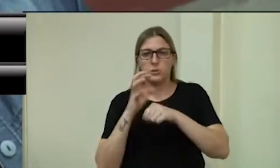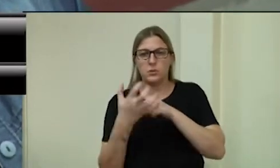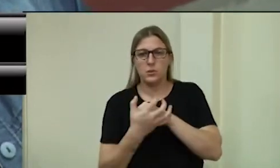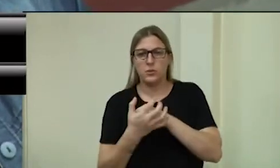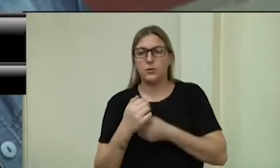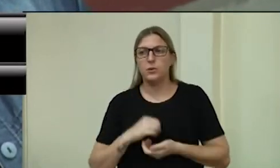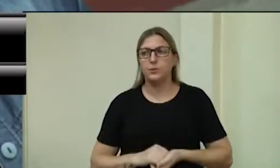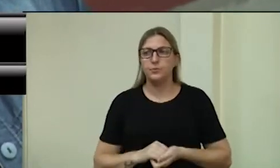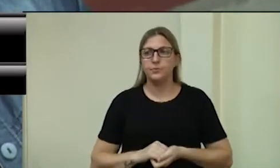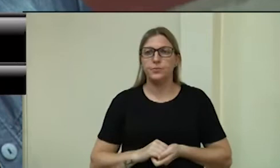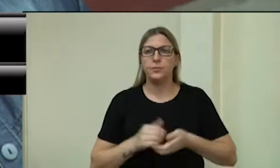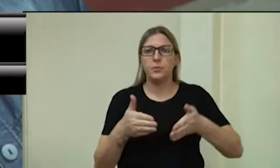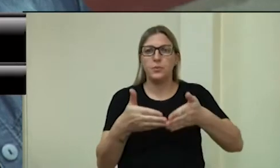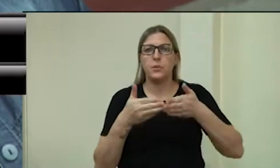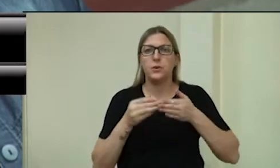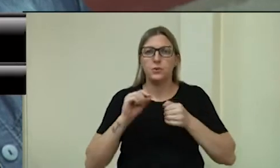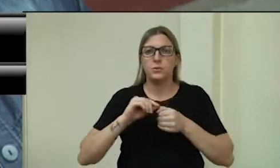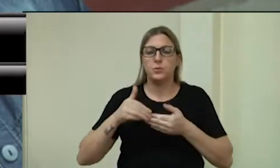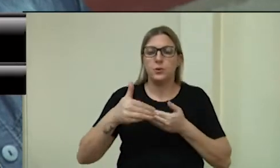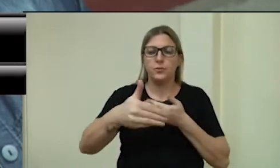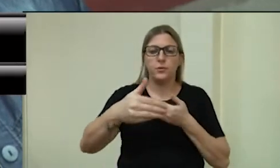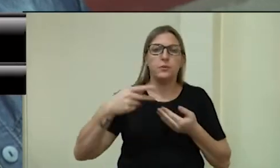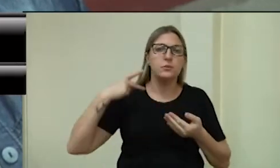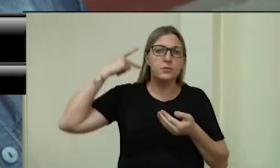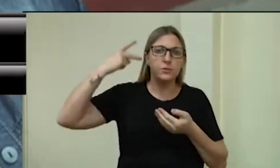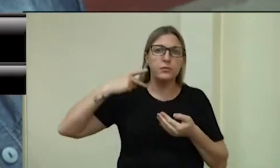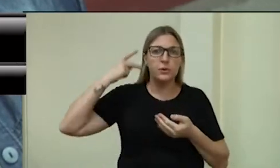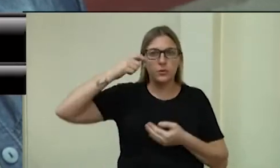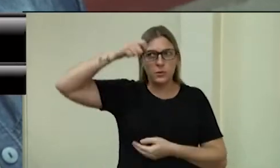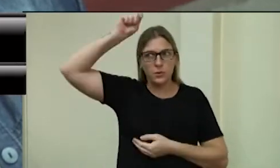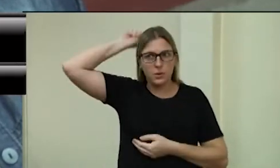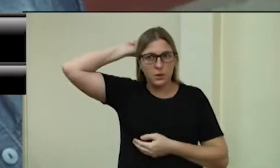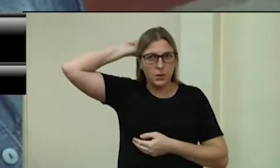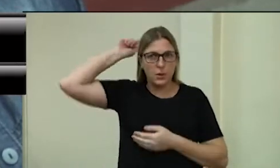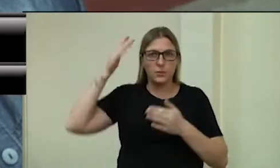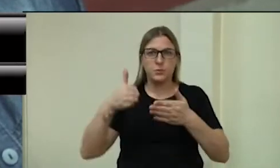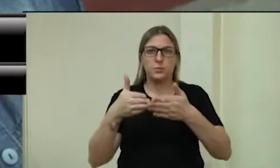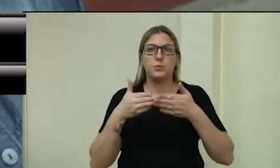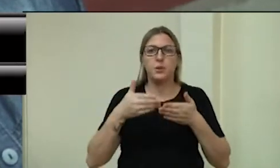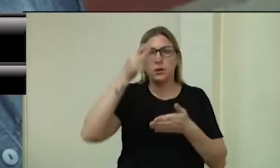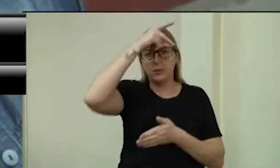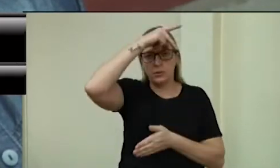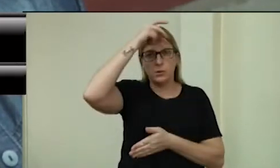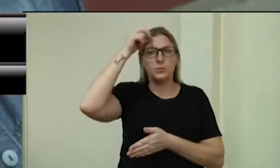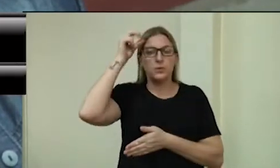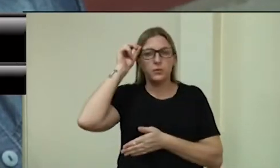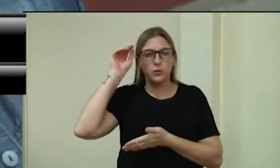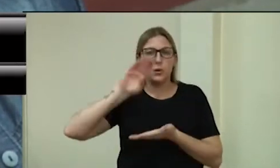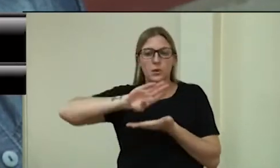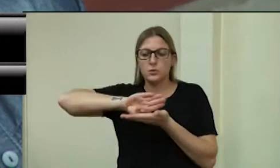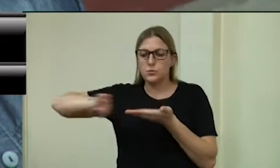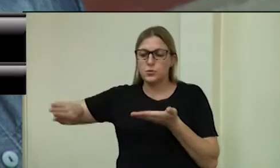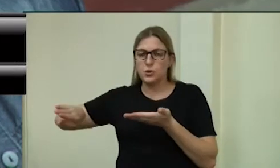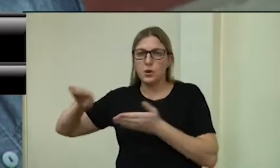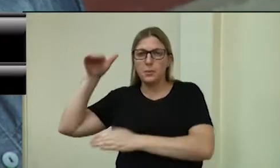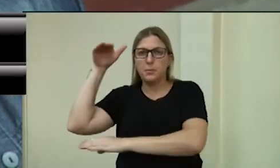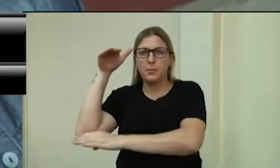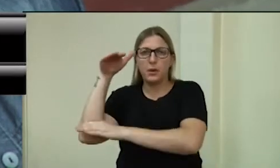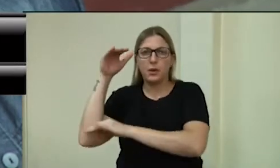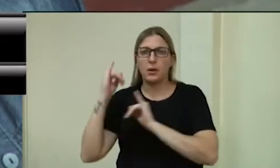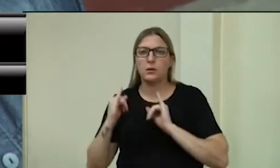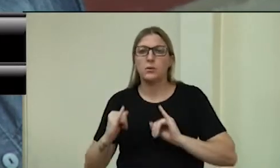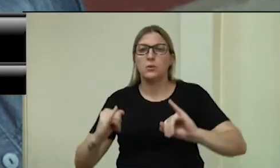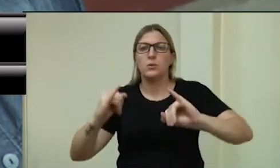Pedido de providências do vereador Anacleto Zanella. Solicita aos órgãos competentes a retirada do abrigo de ônibus